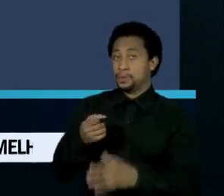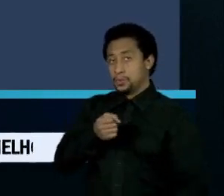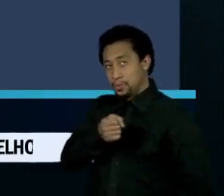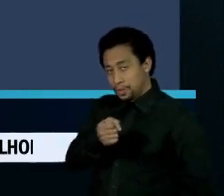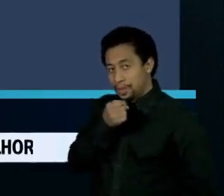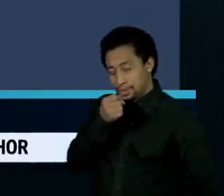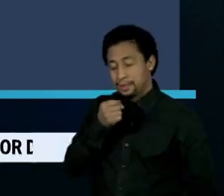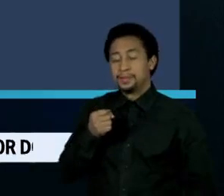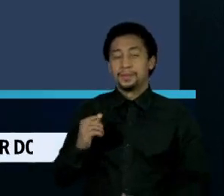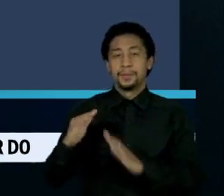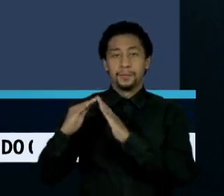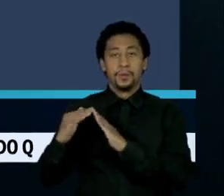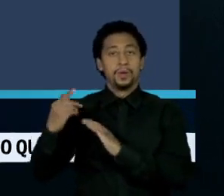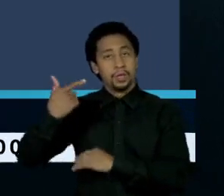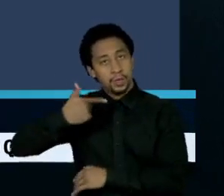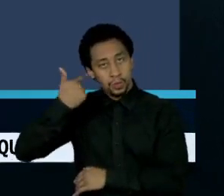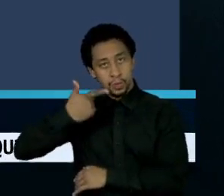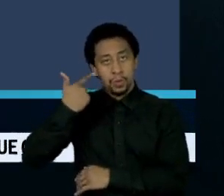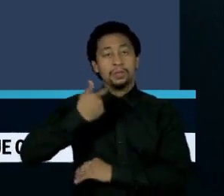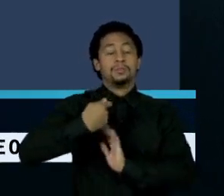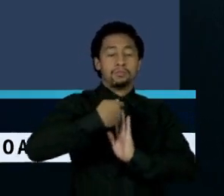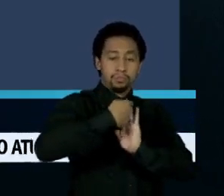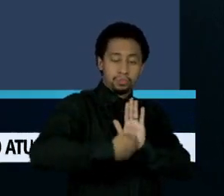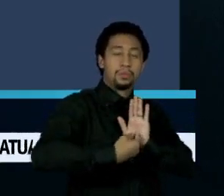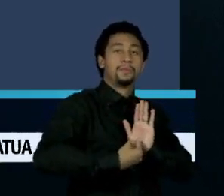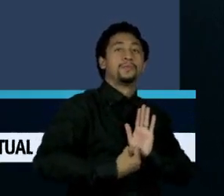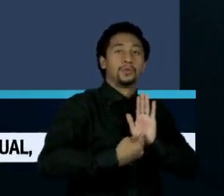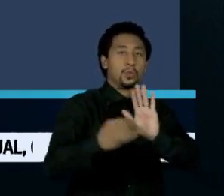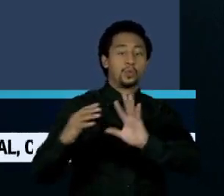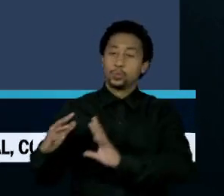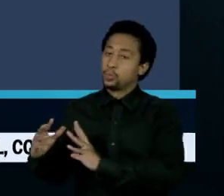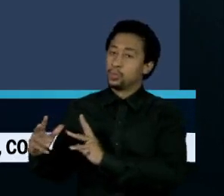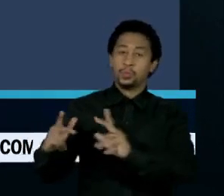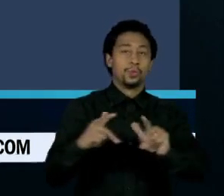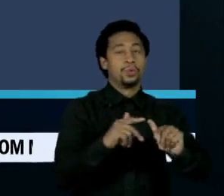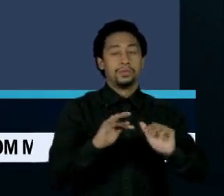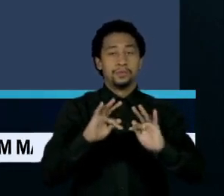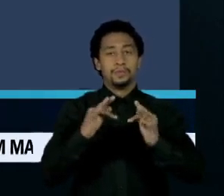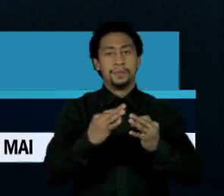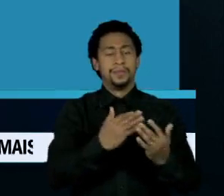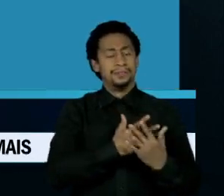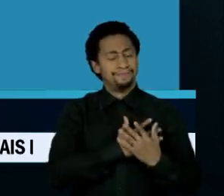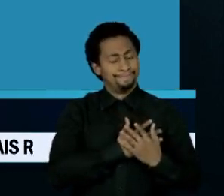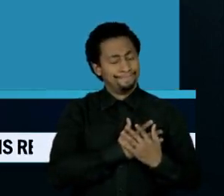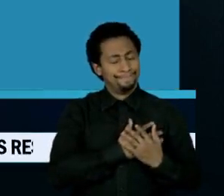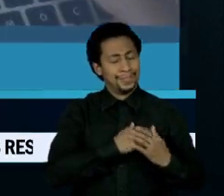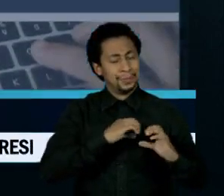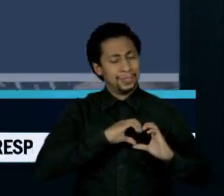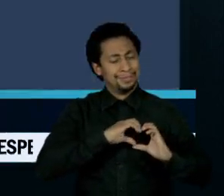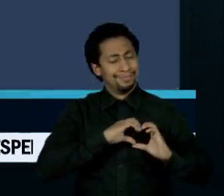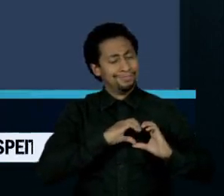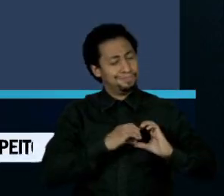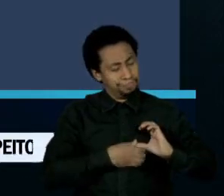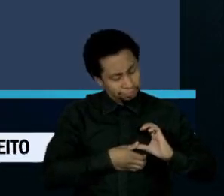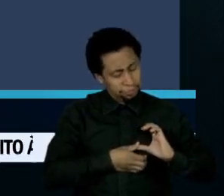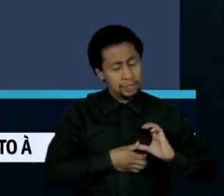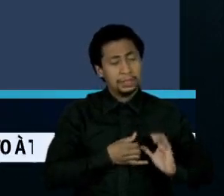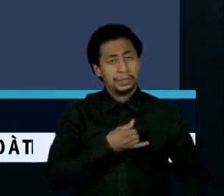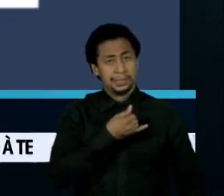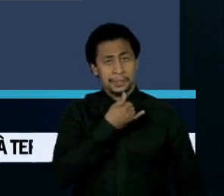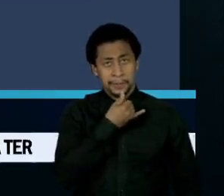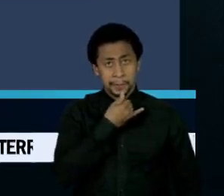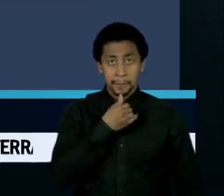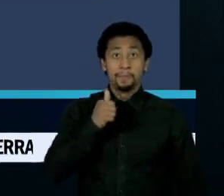mora em Londres também publicou nota afirmando que todos estão com os corações partidos. A mulher de Bruno, Beatriz